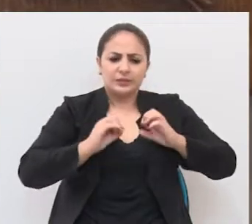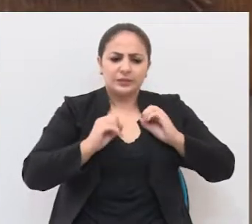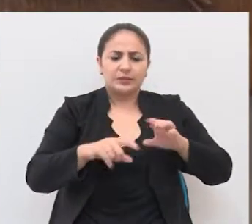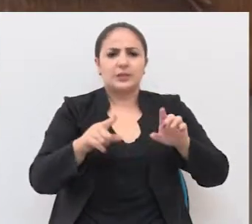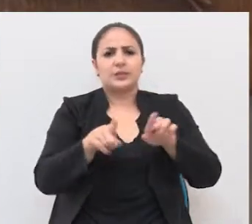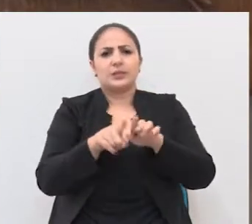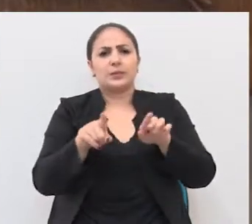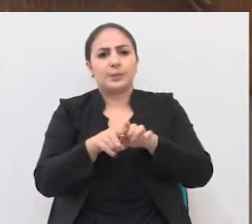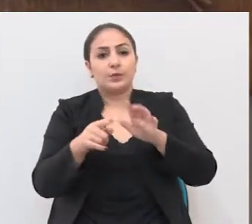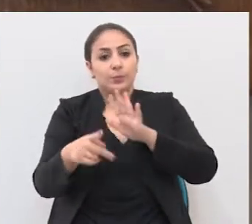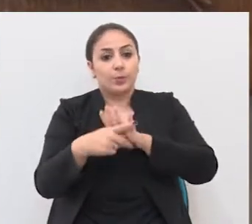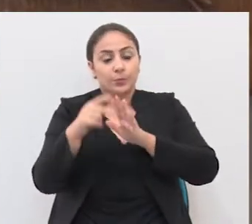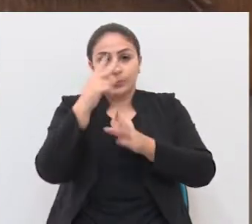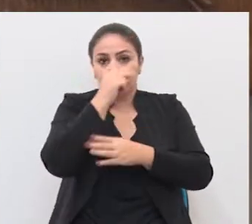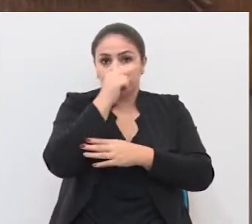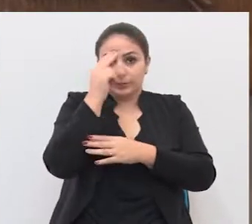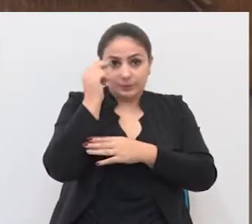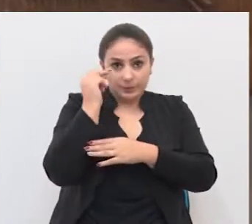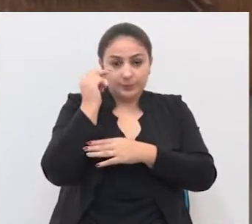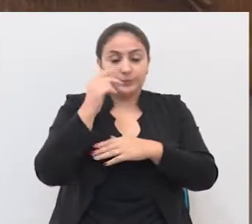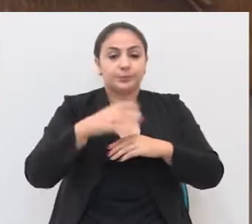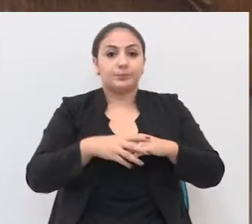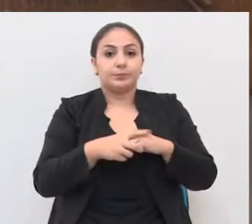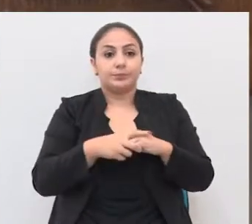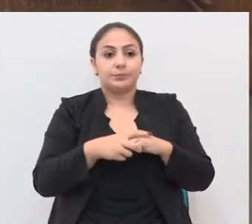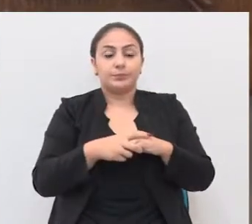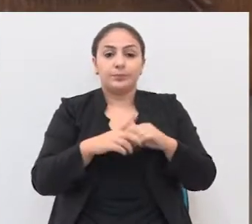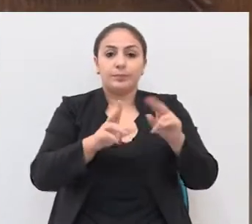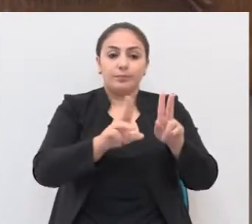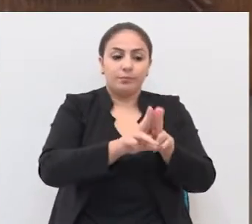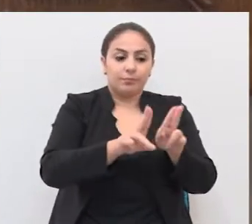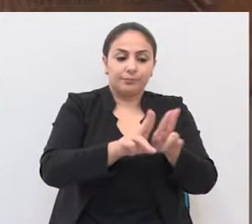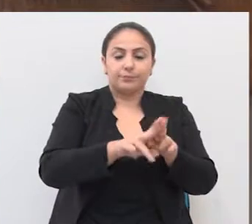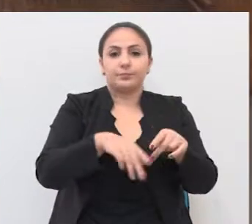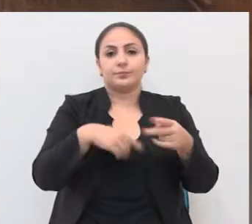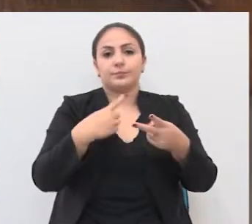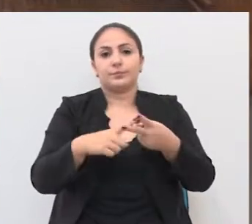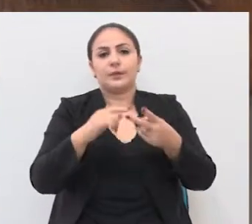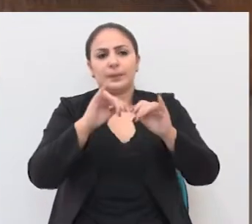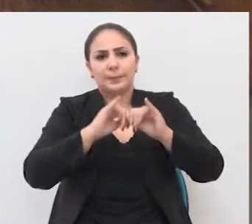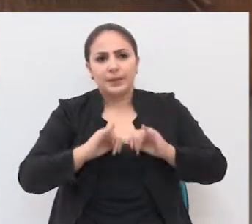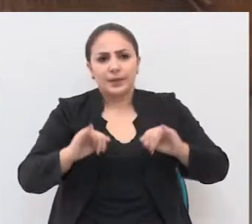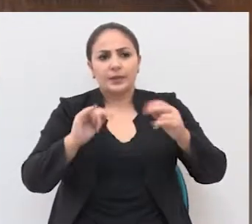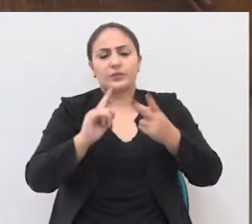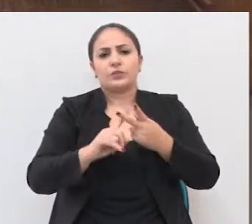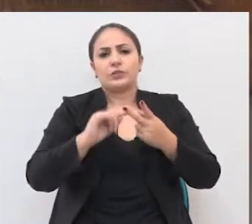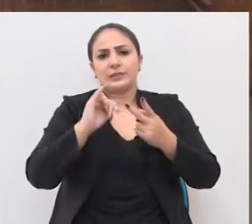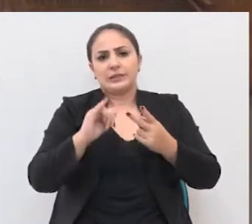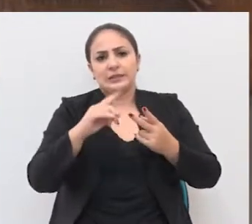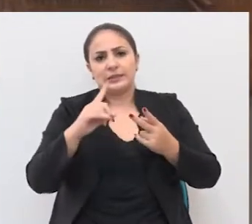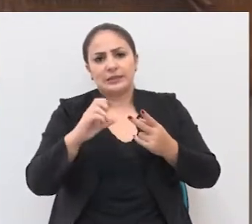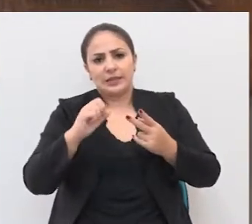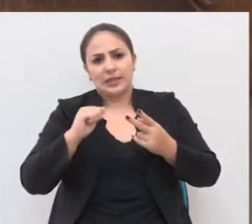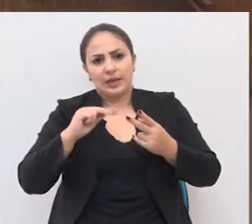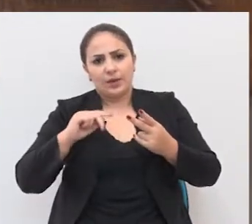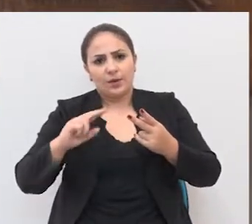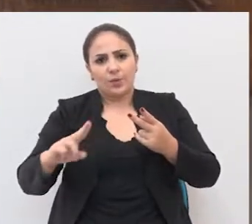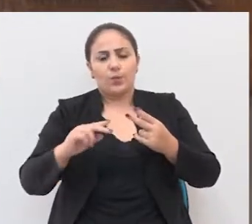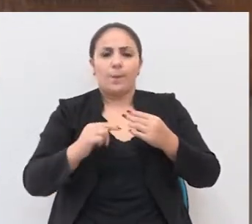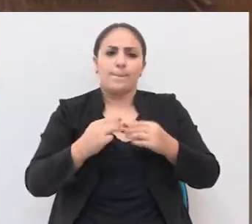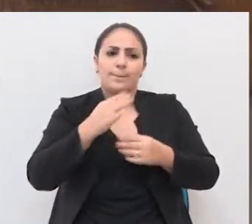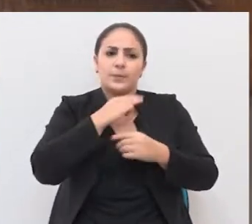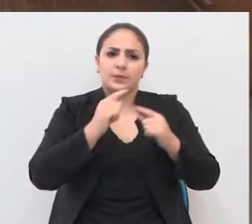entidades de ensino, propriamente do Executivo, o PF, a Inédia, a Ideal,